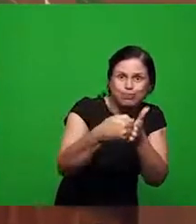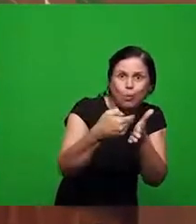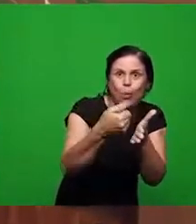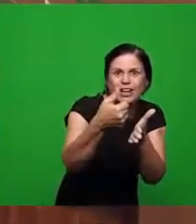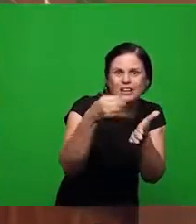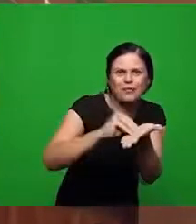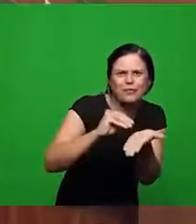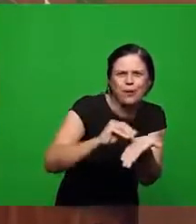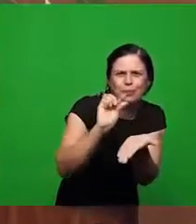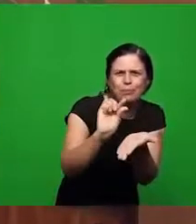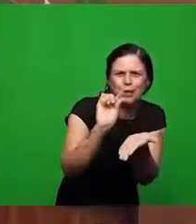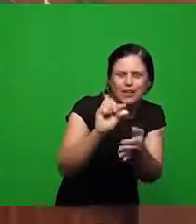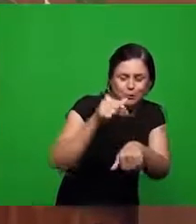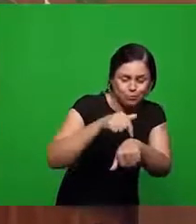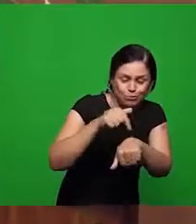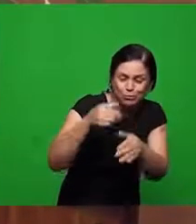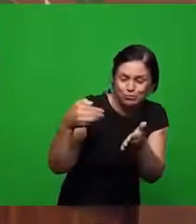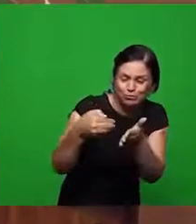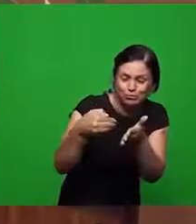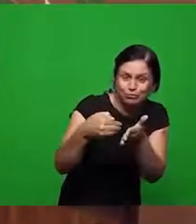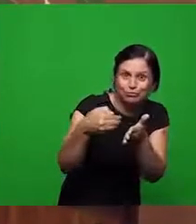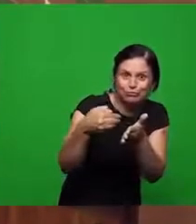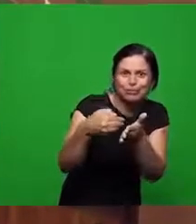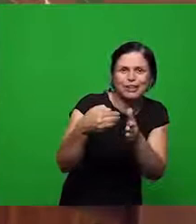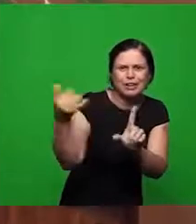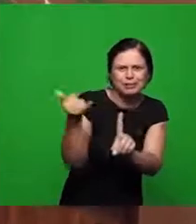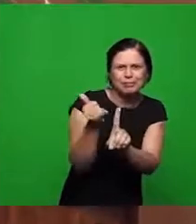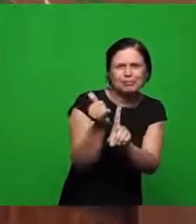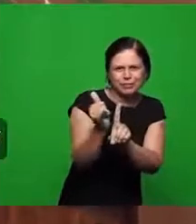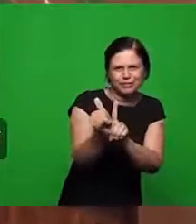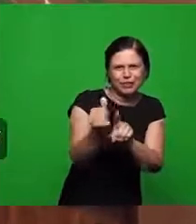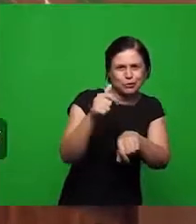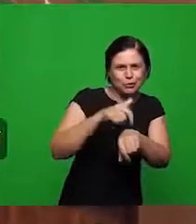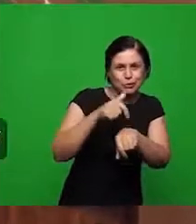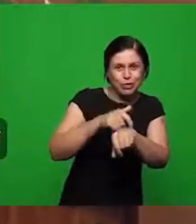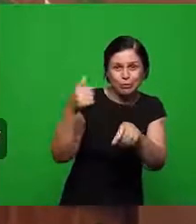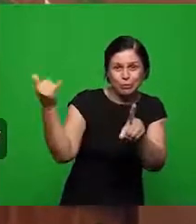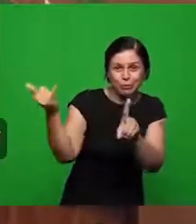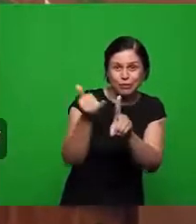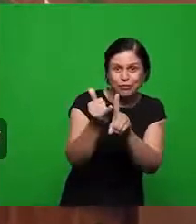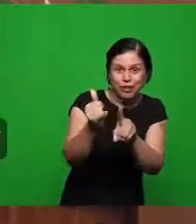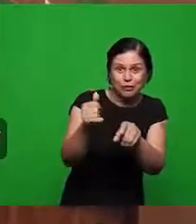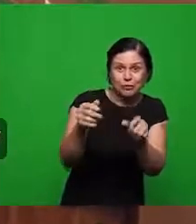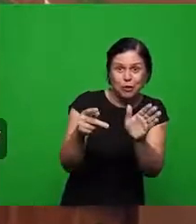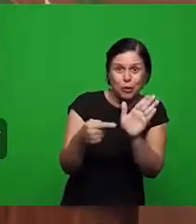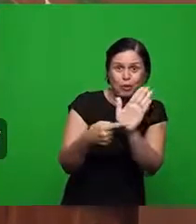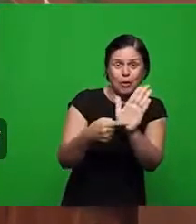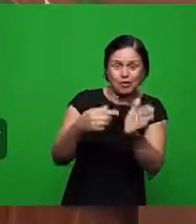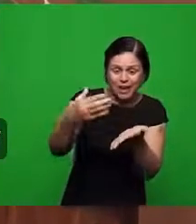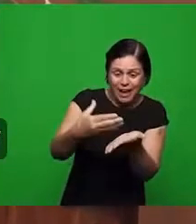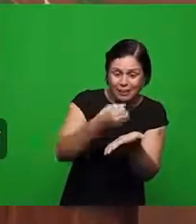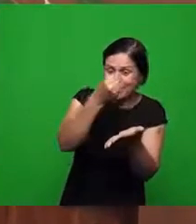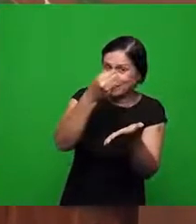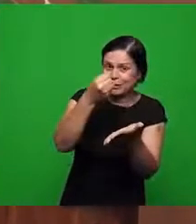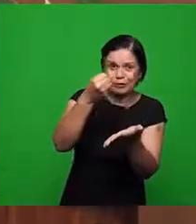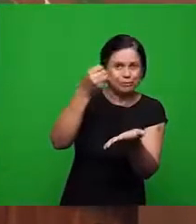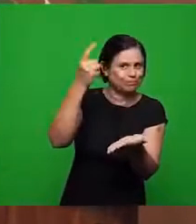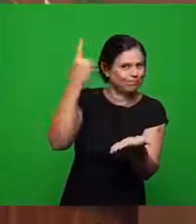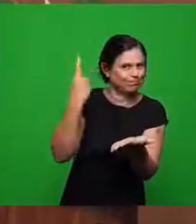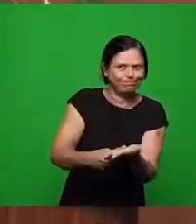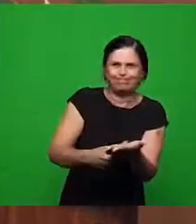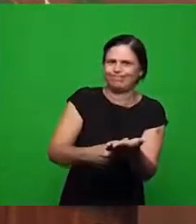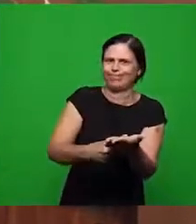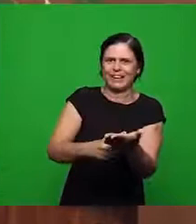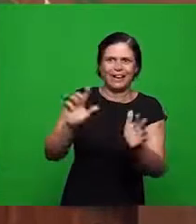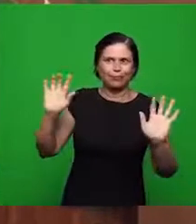o tempo profetizado do arrebatamento da igreja já está marcado por sinais